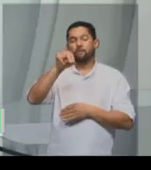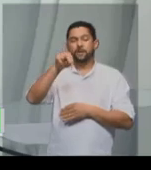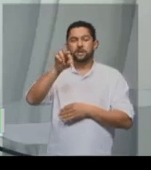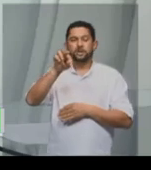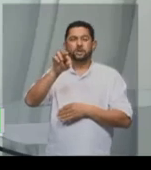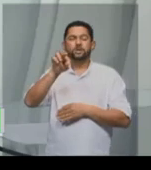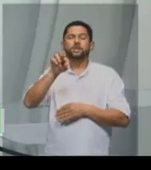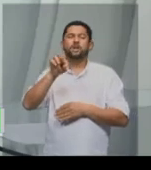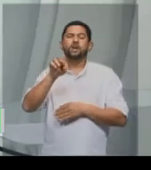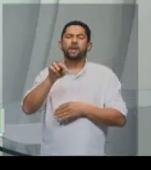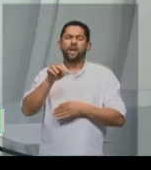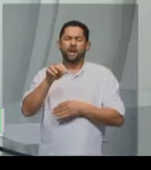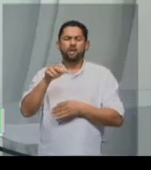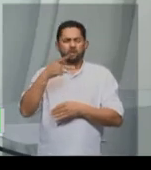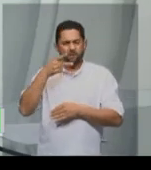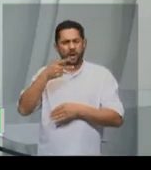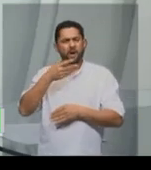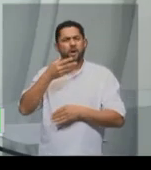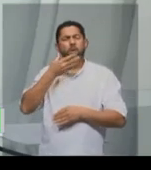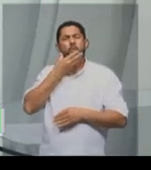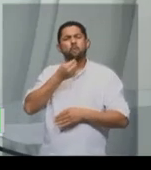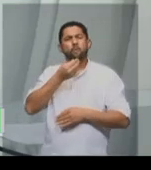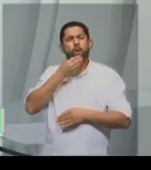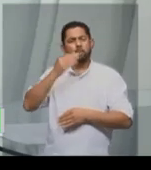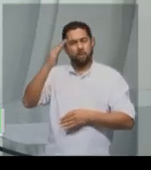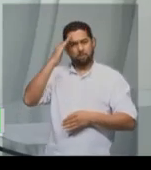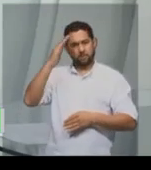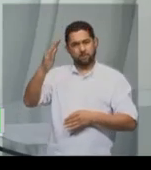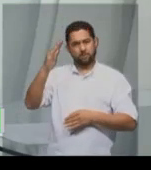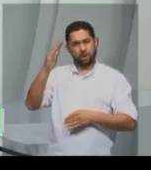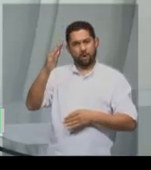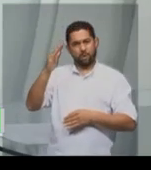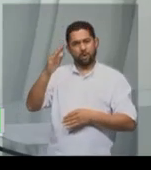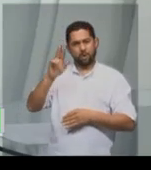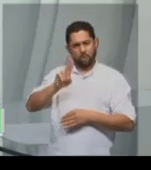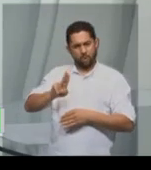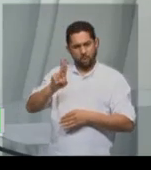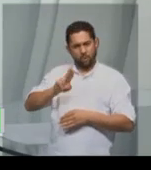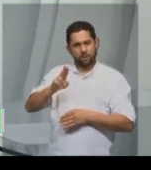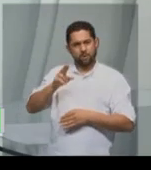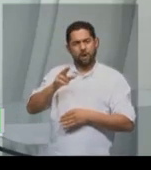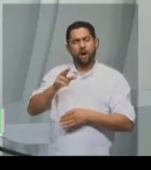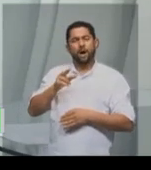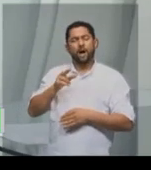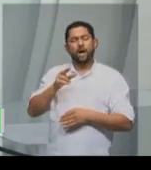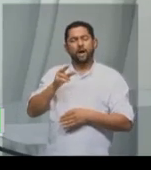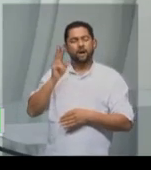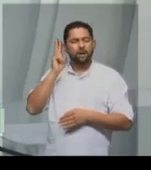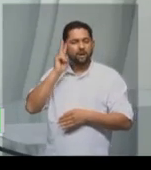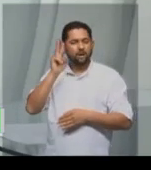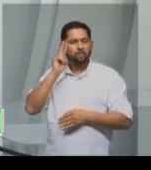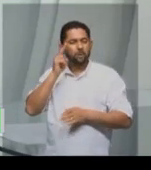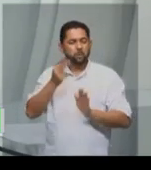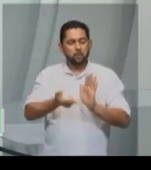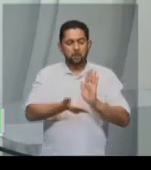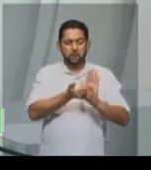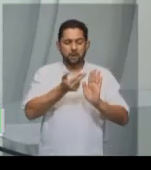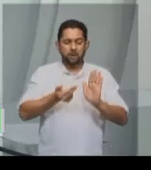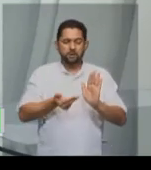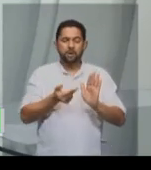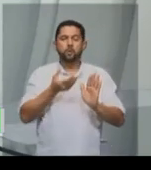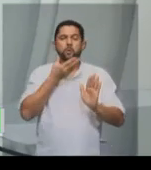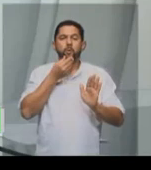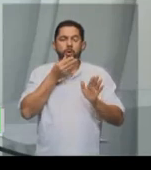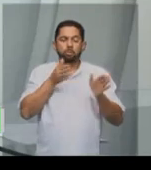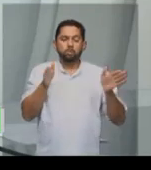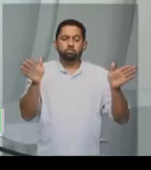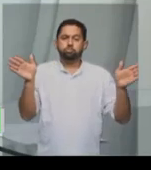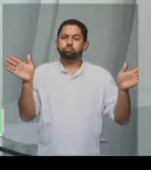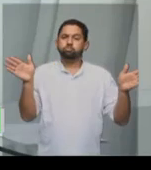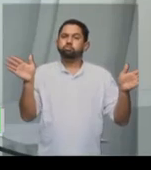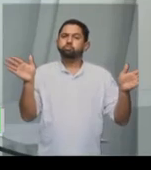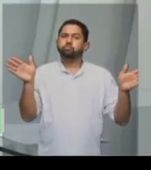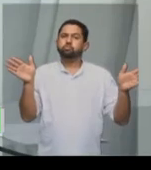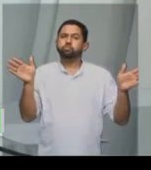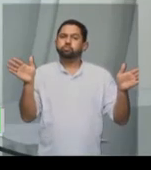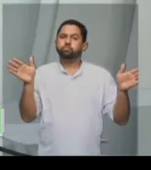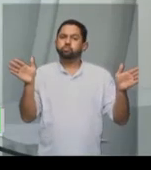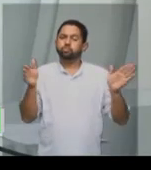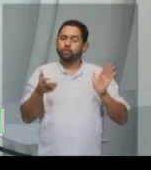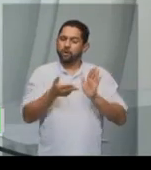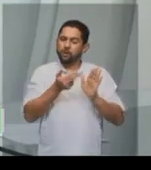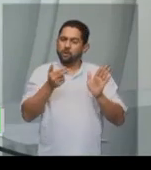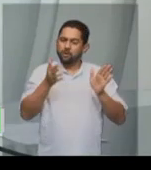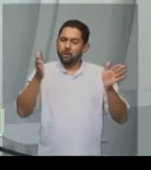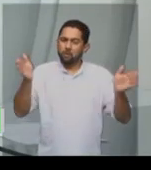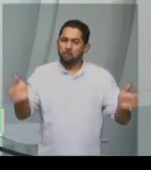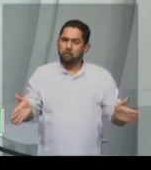no centro e como se fosse a medida de todas as coisas, mostrando, assim, que a mudança de pensamento estava